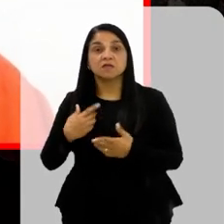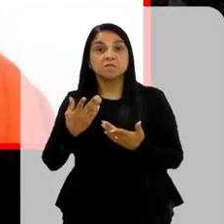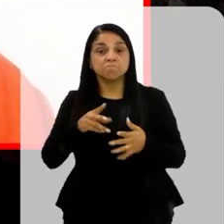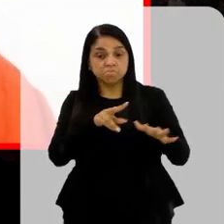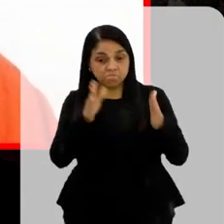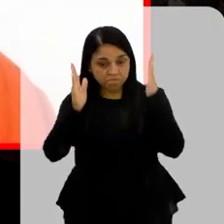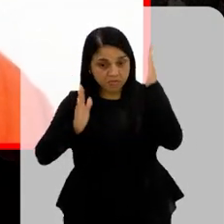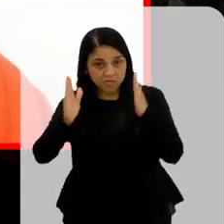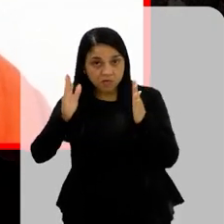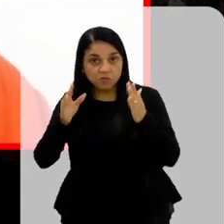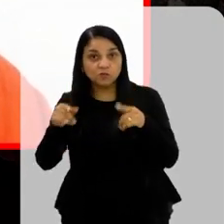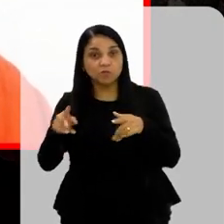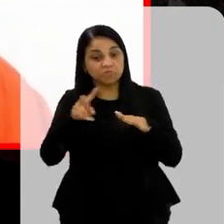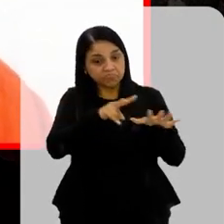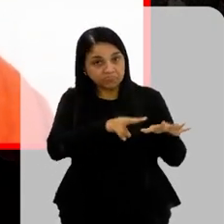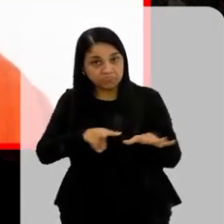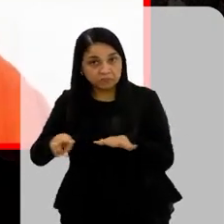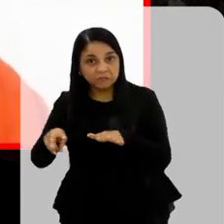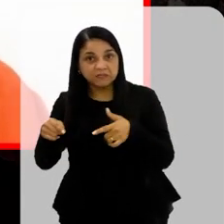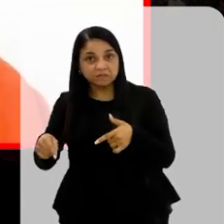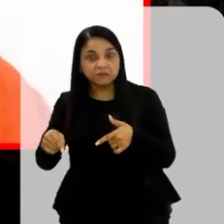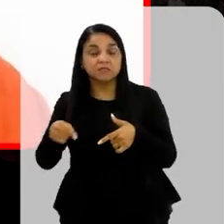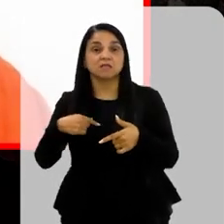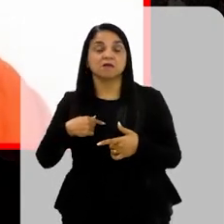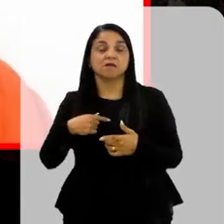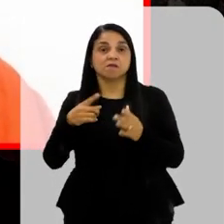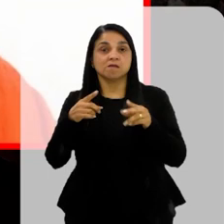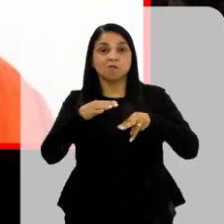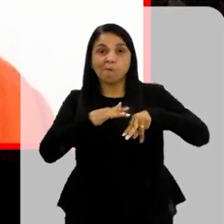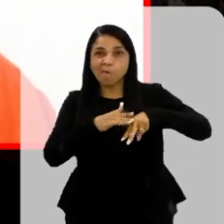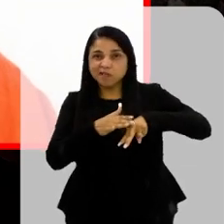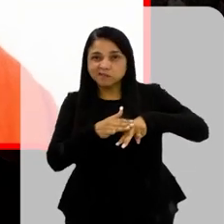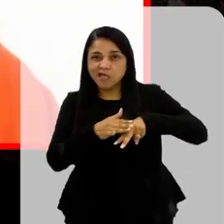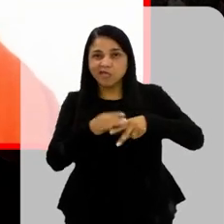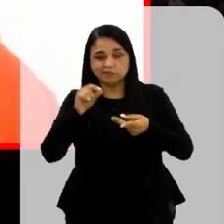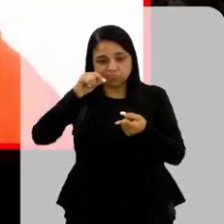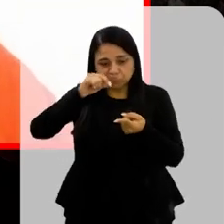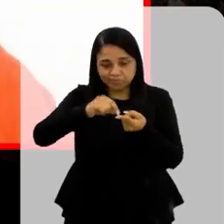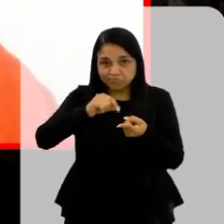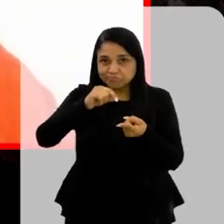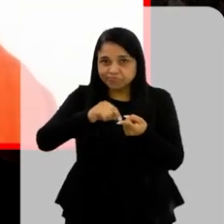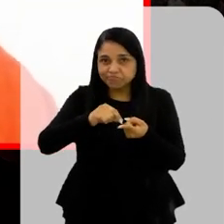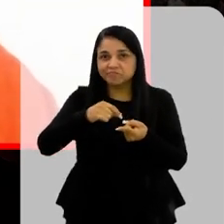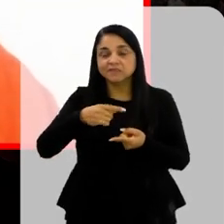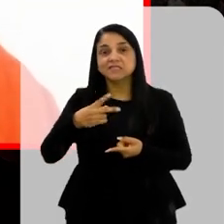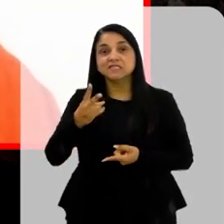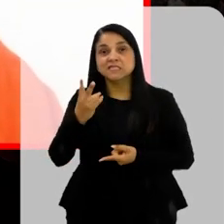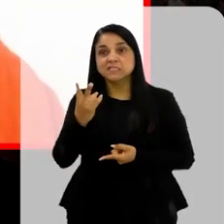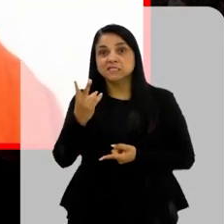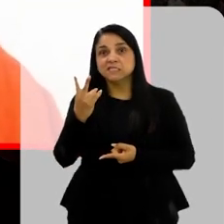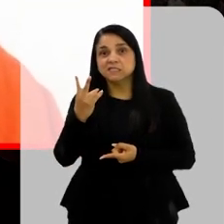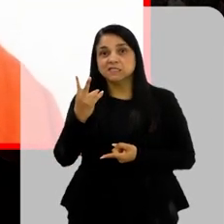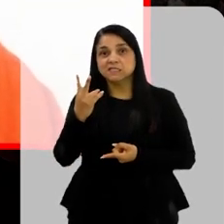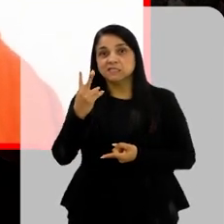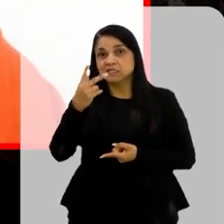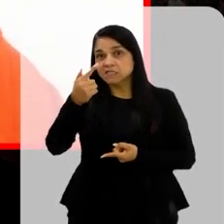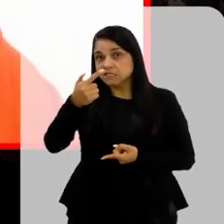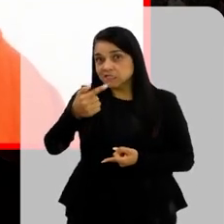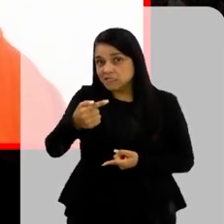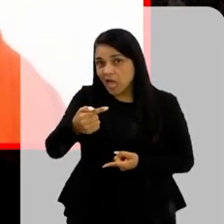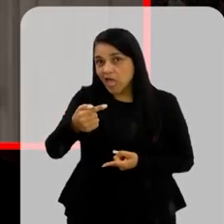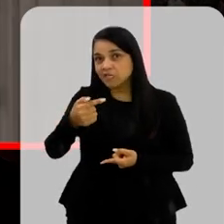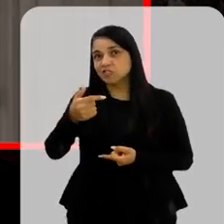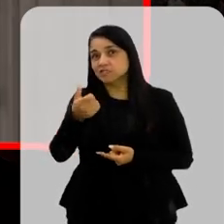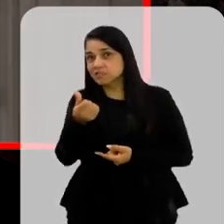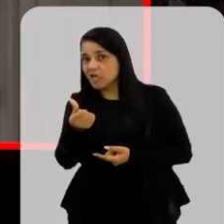diabetes tipo 1 Que faz uma medição De cinco a seis vezes Ao dia Não existe a possibilidade De eu ficar uma semana Sem